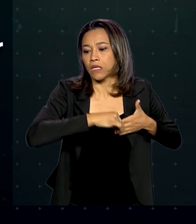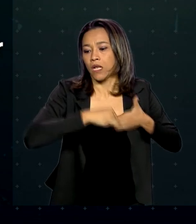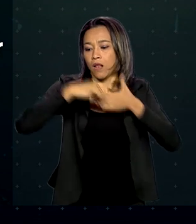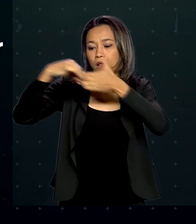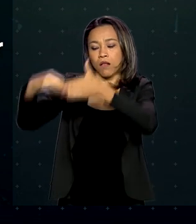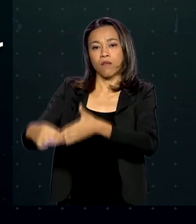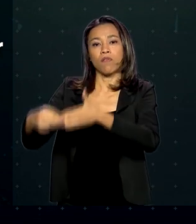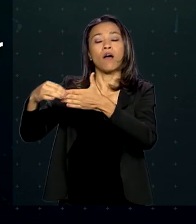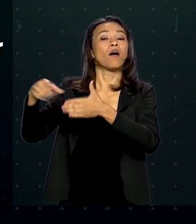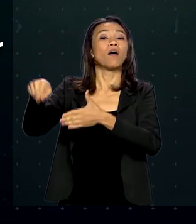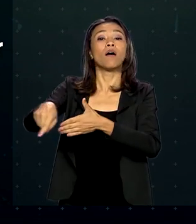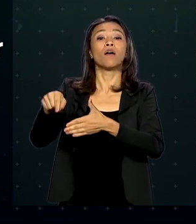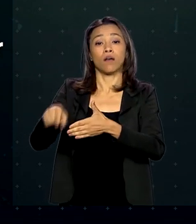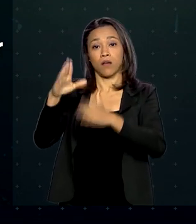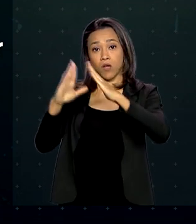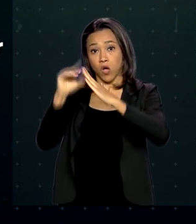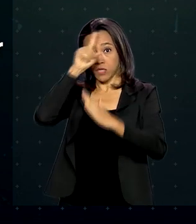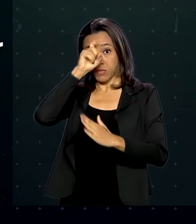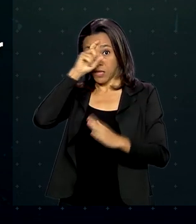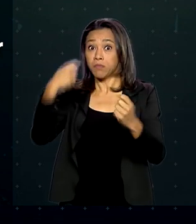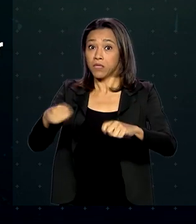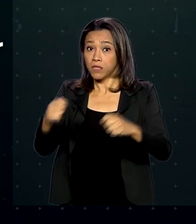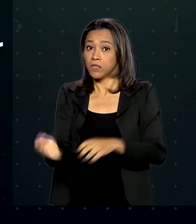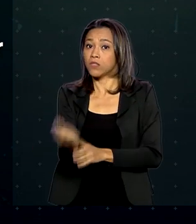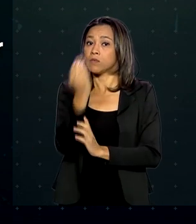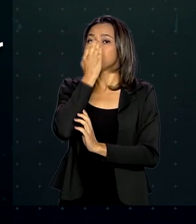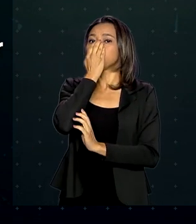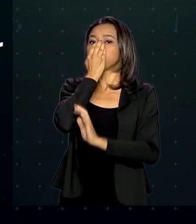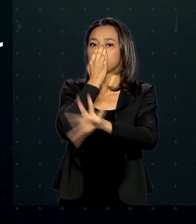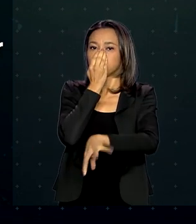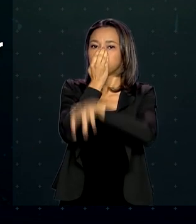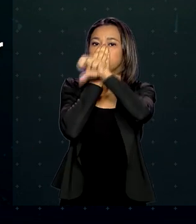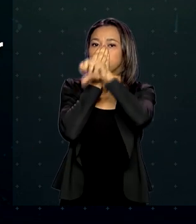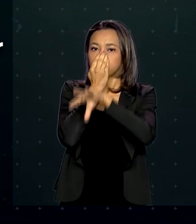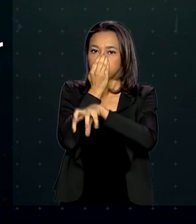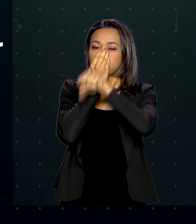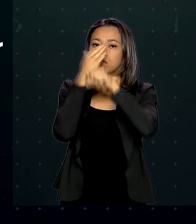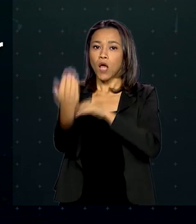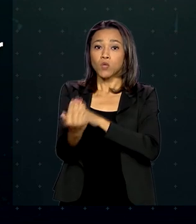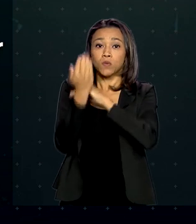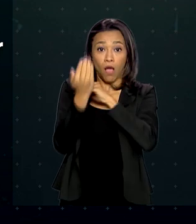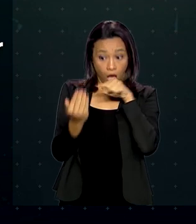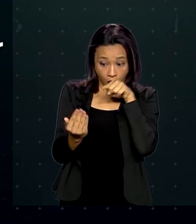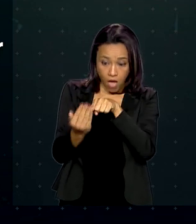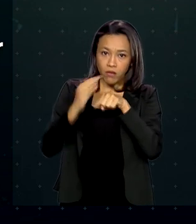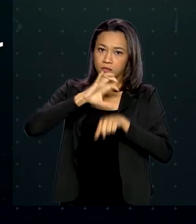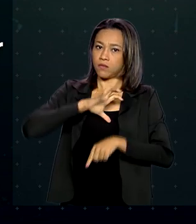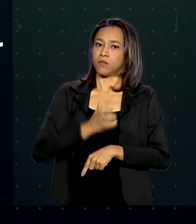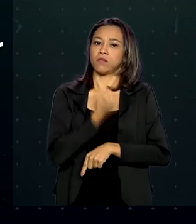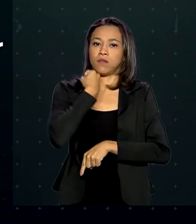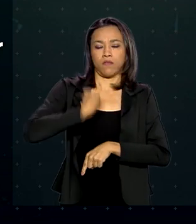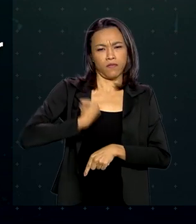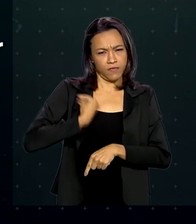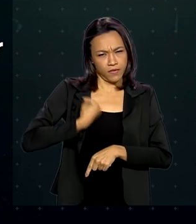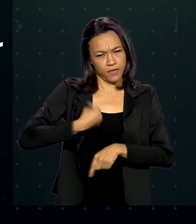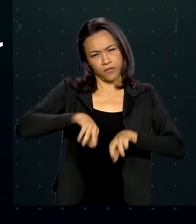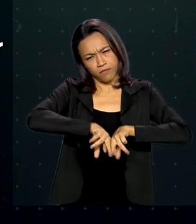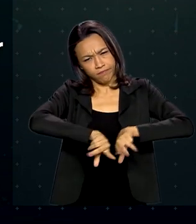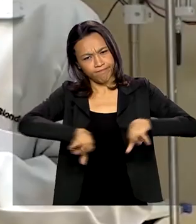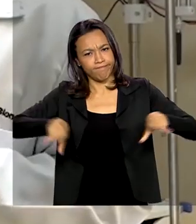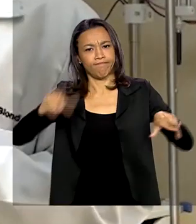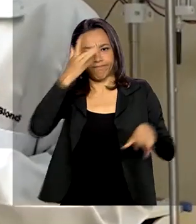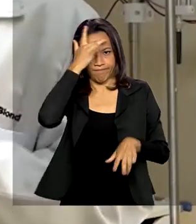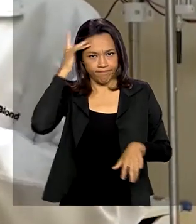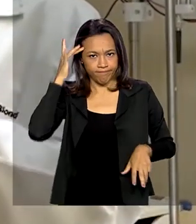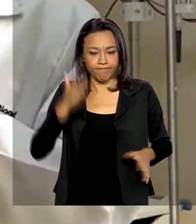demanda por aparelhos respiratórios. Os ventiladores mecânicos são eles que salvam a vida de muitos pacientes.